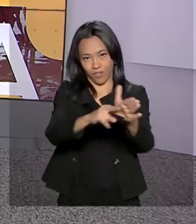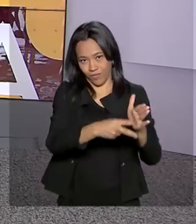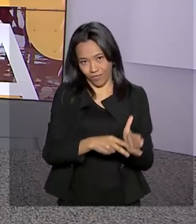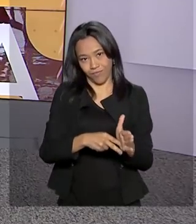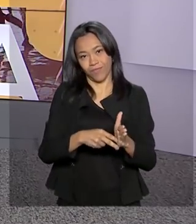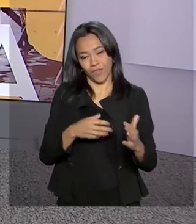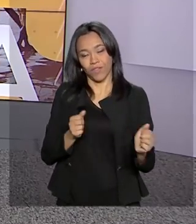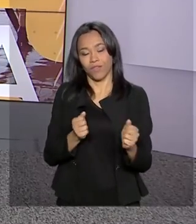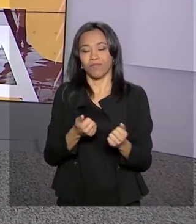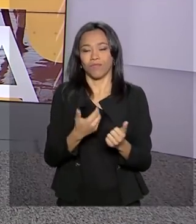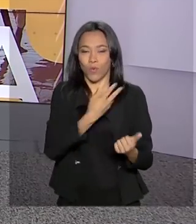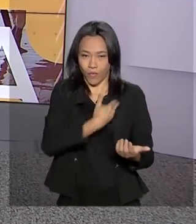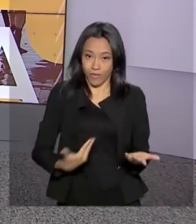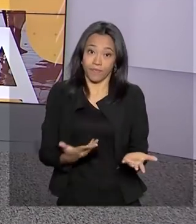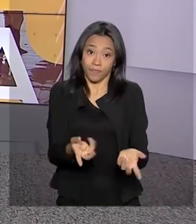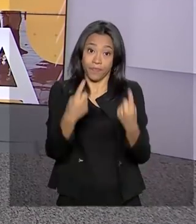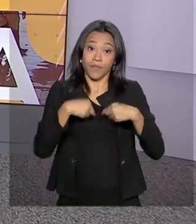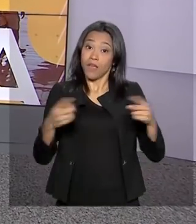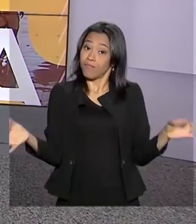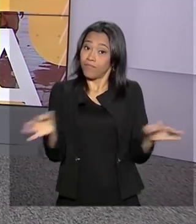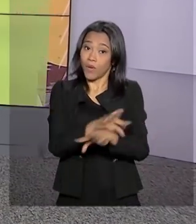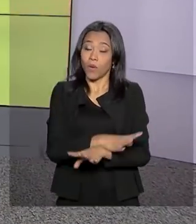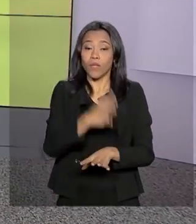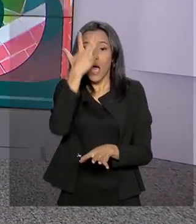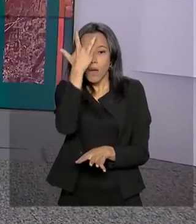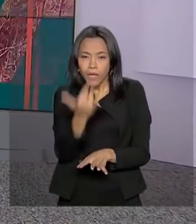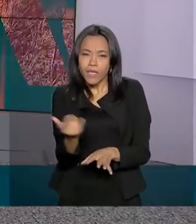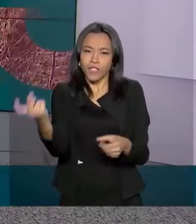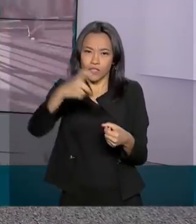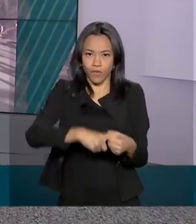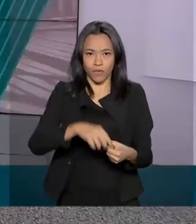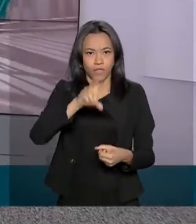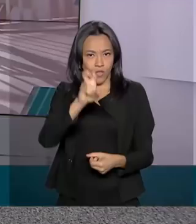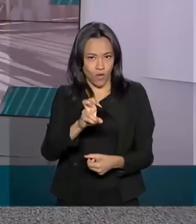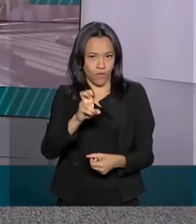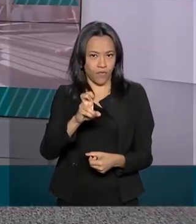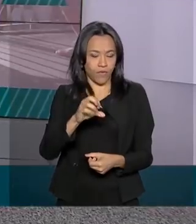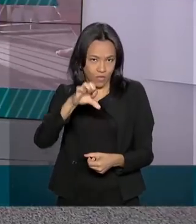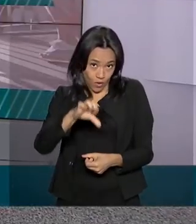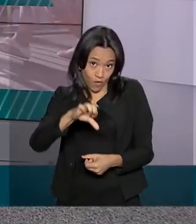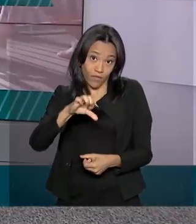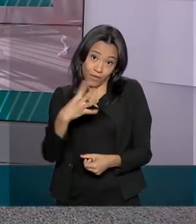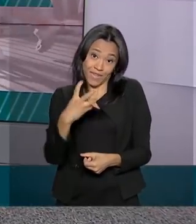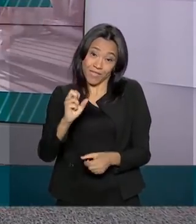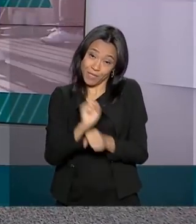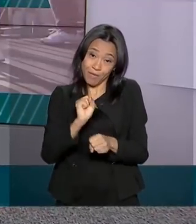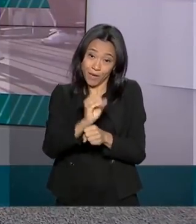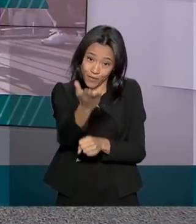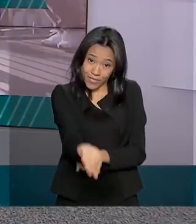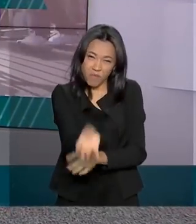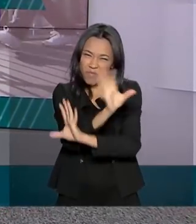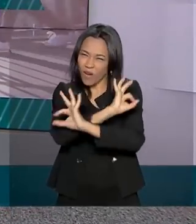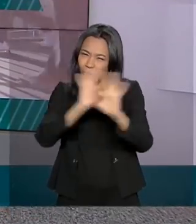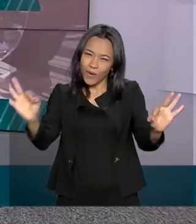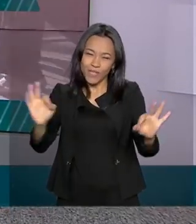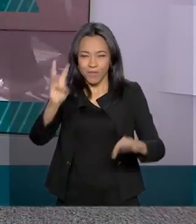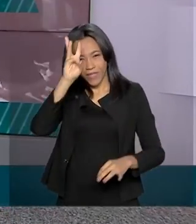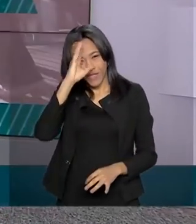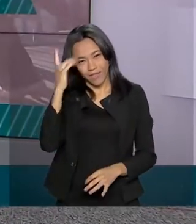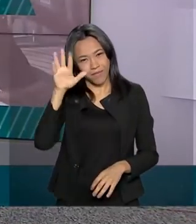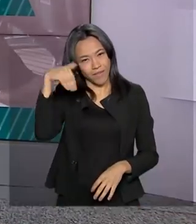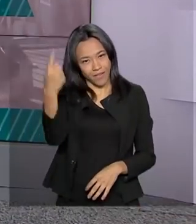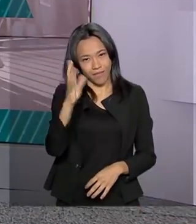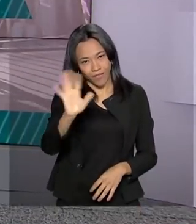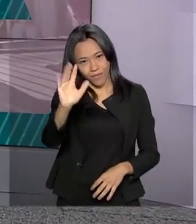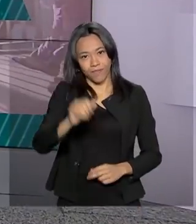O Brasil em Dia termina aqui, a gente volta amanhã às 9h45 da manhã. Eu espero você, tenha uma ótima terça-feira e até